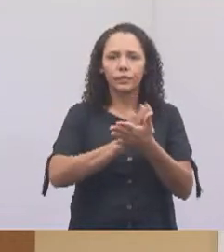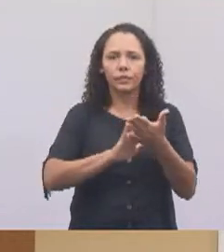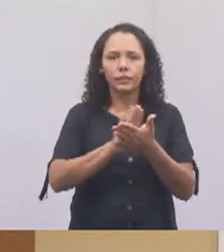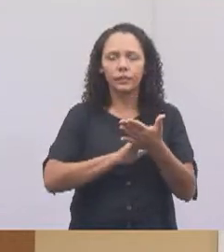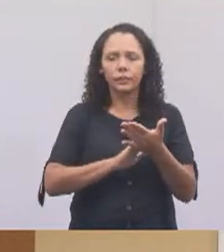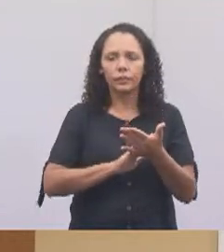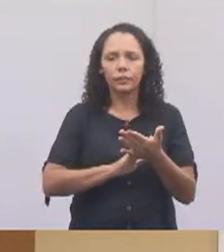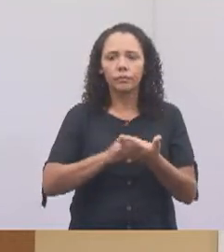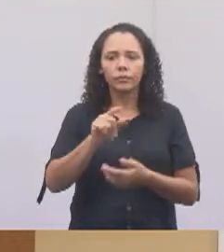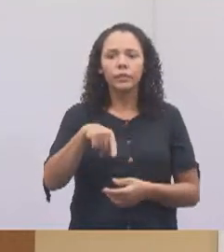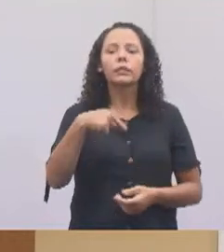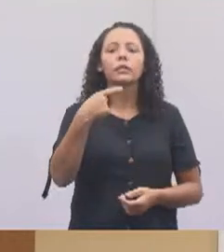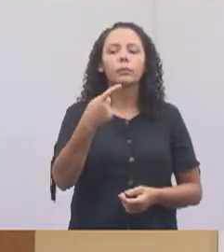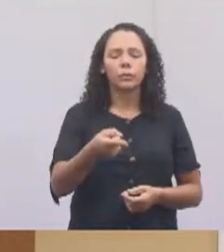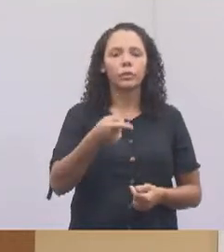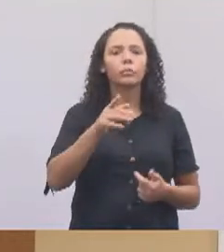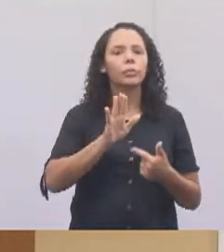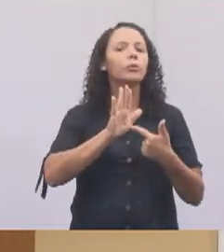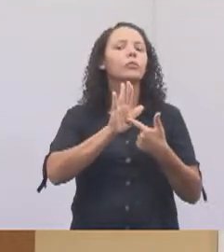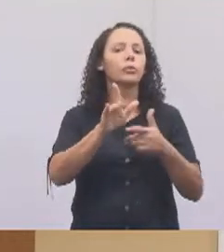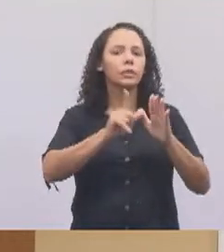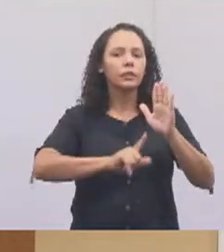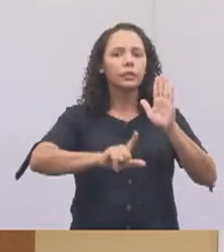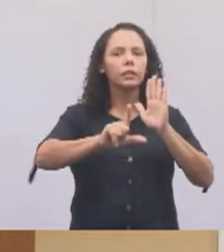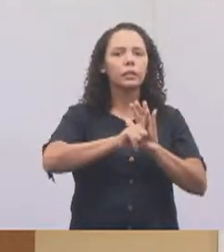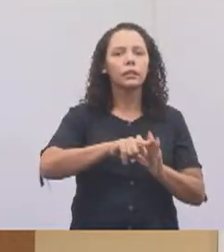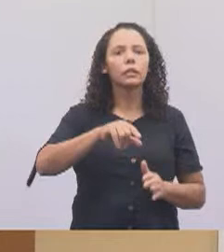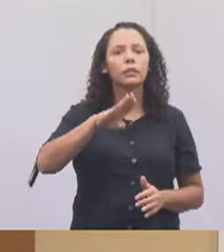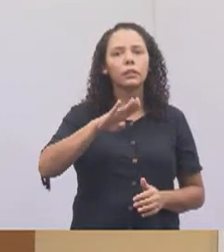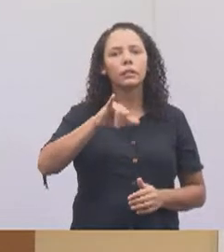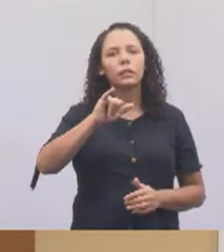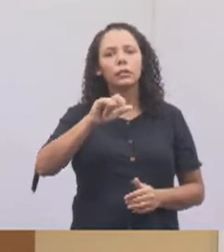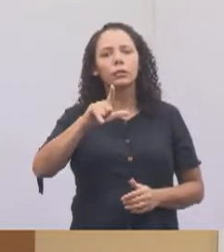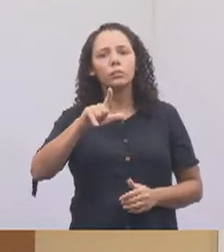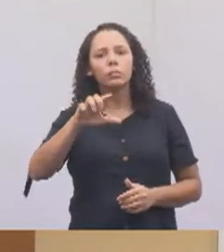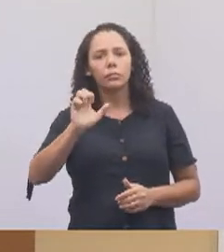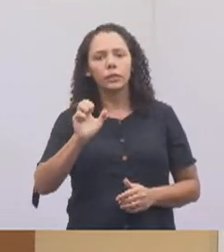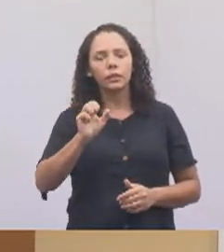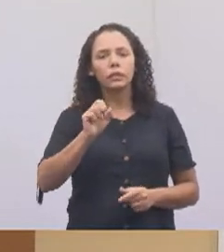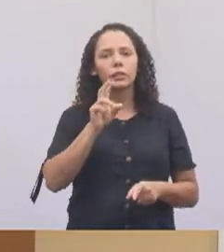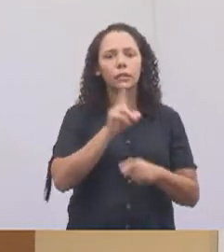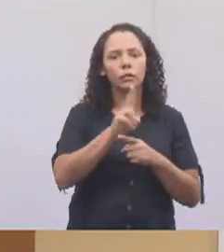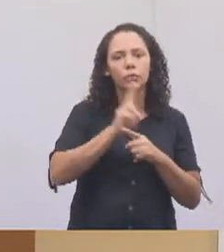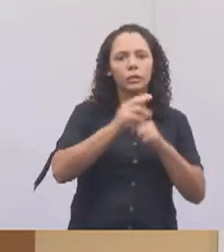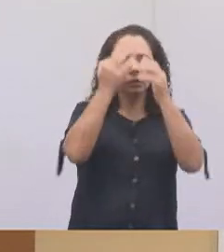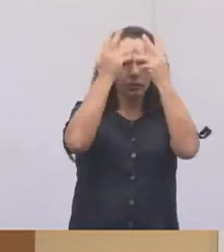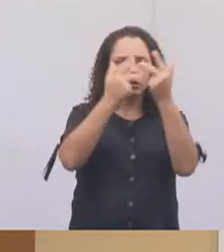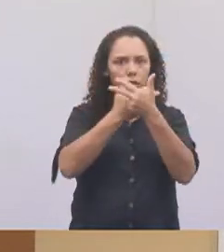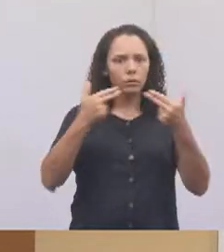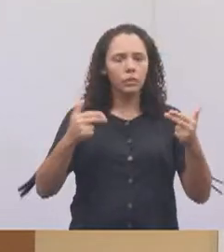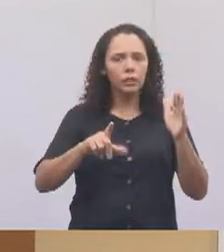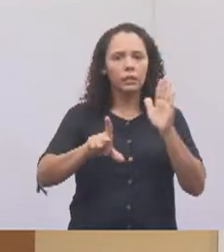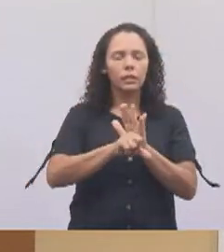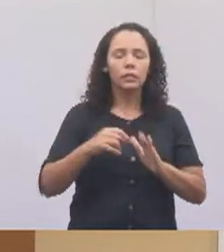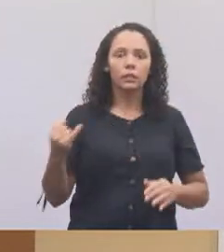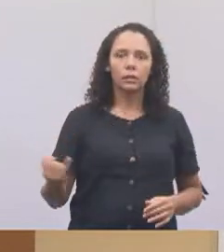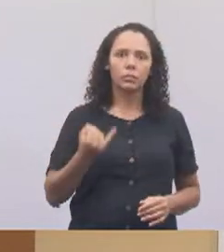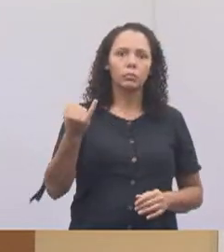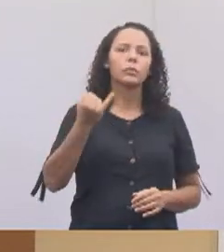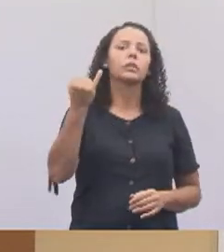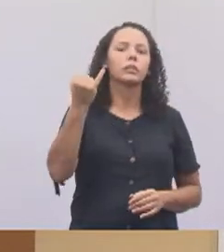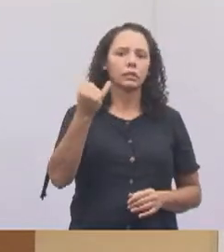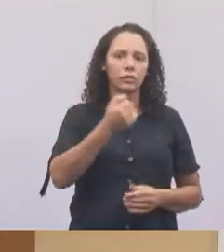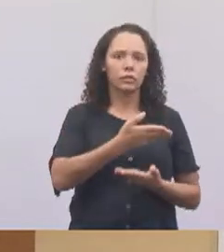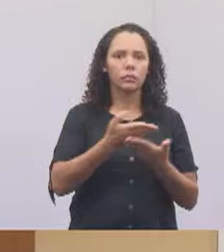Mas na próxima eu vou colocar uma lei, tá bom? A Lei Billy, que é uma lei de proteção aos animais aqui, muito importante, com multas, que vocês